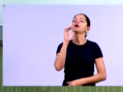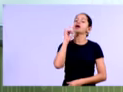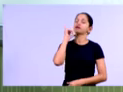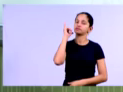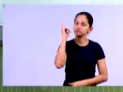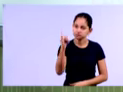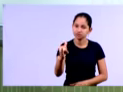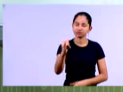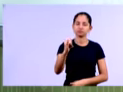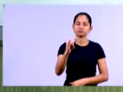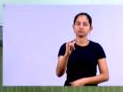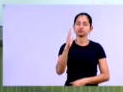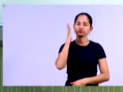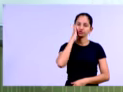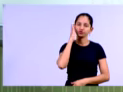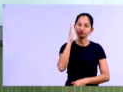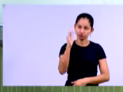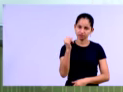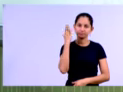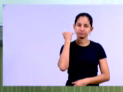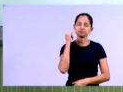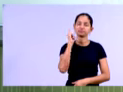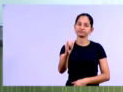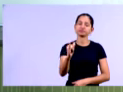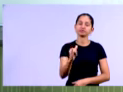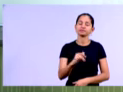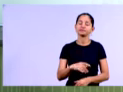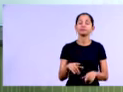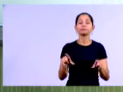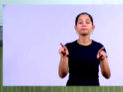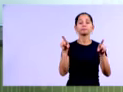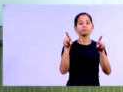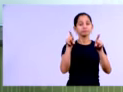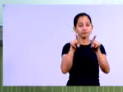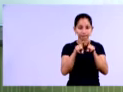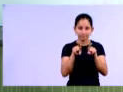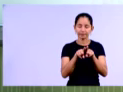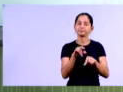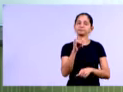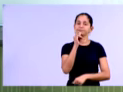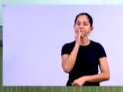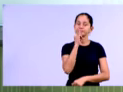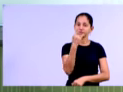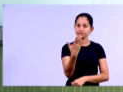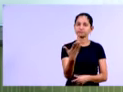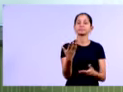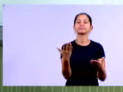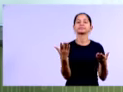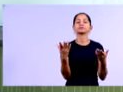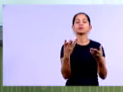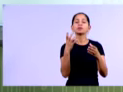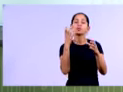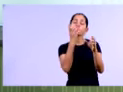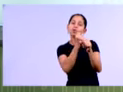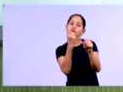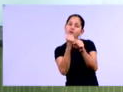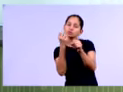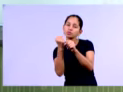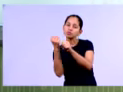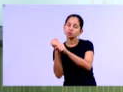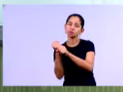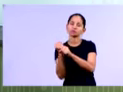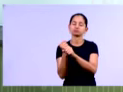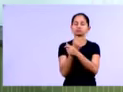a origem desse indicador de previsão de falência está nas contas contáveis, né, na